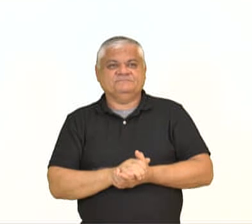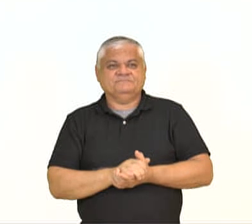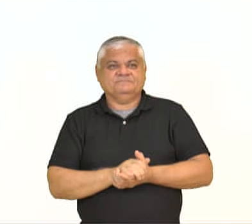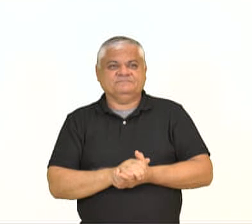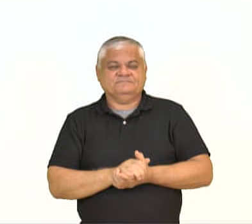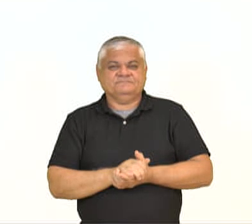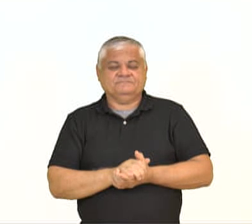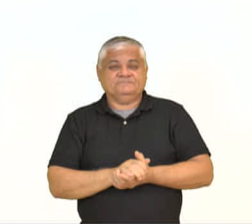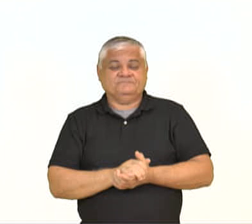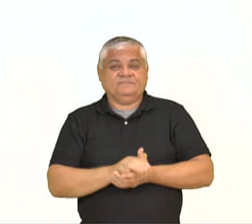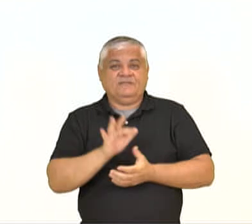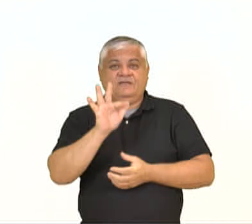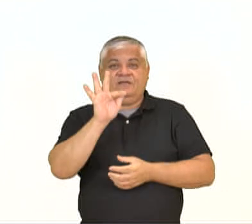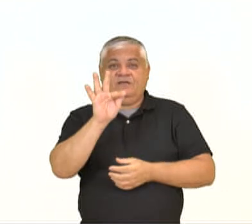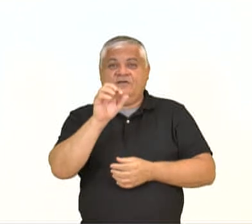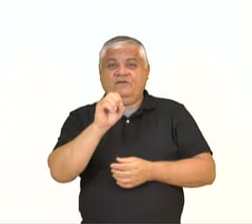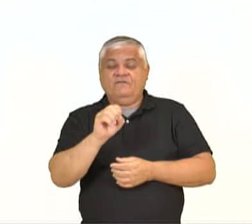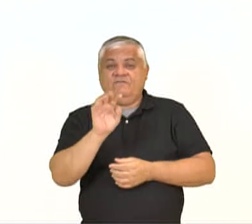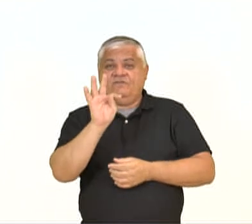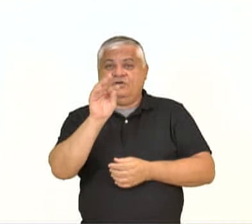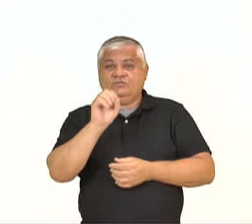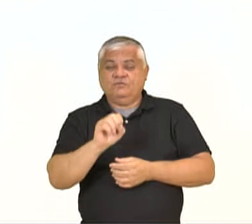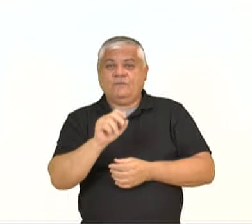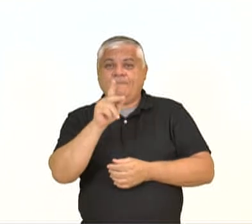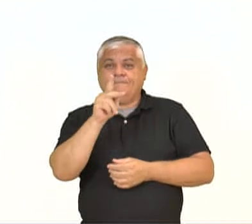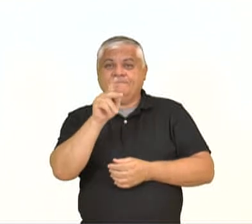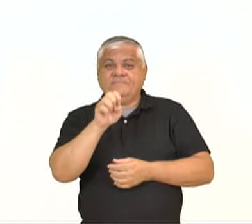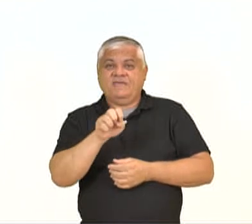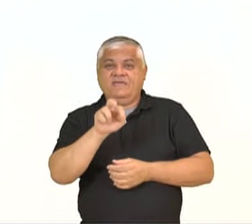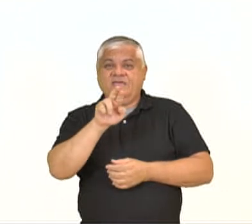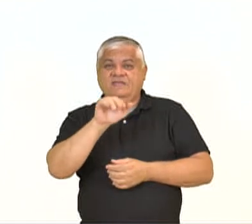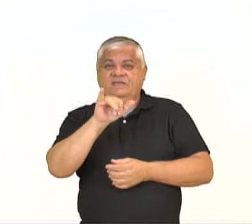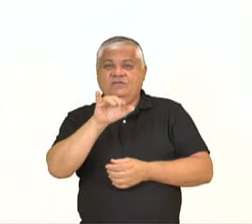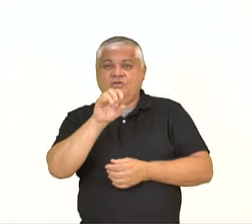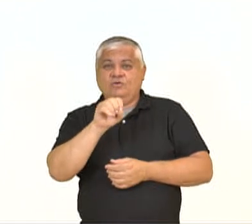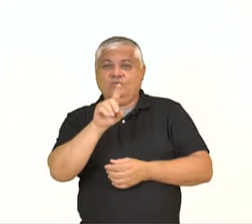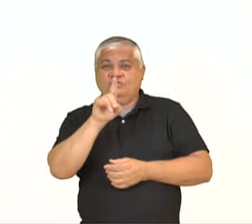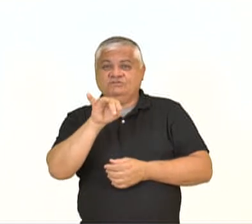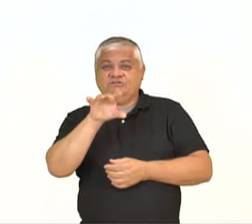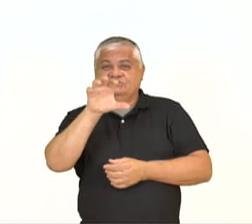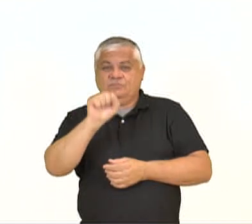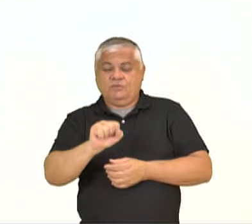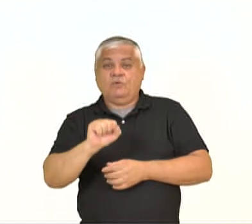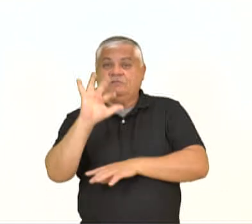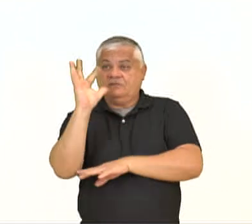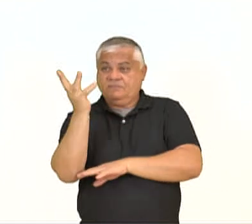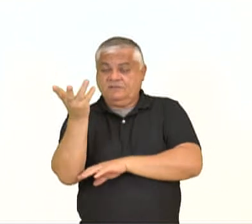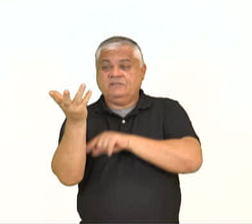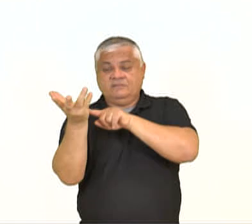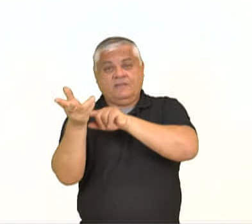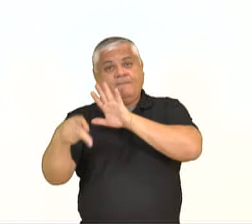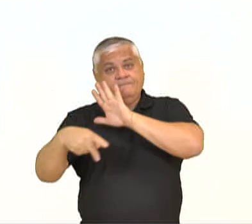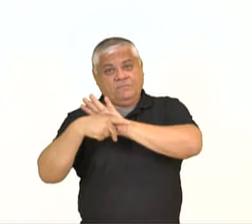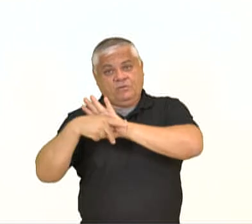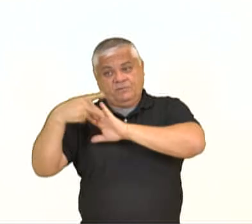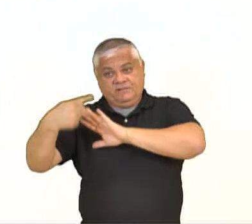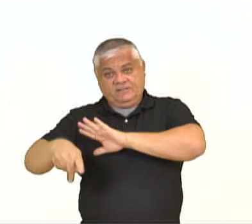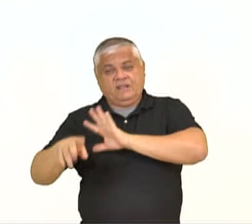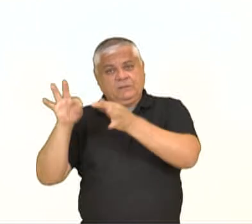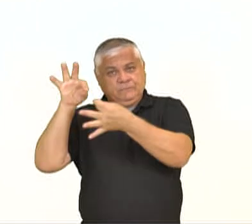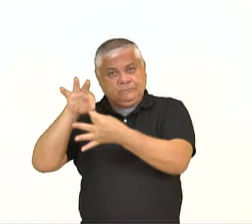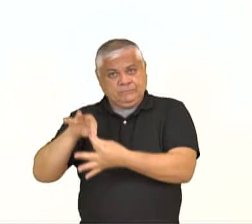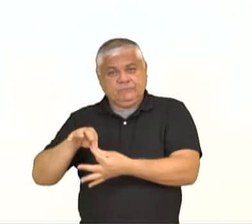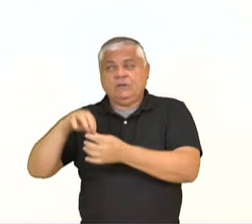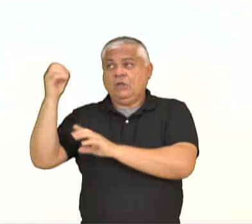O fotoperiodismo, o que é isso? As plantas, elas têm algumas especificidades em relação à